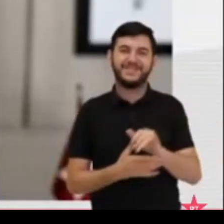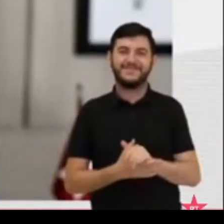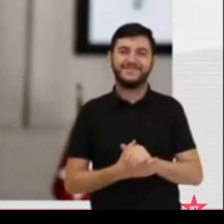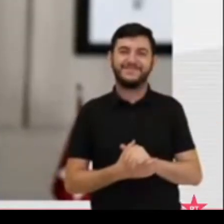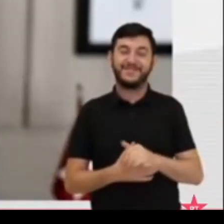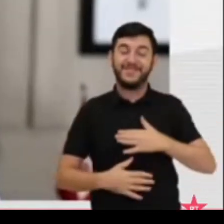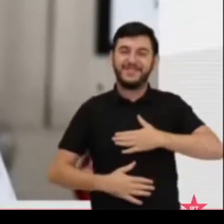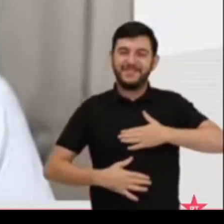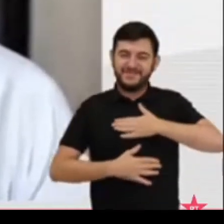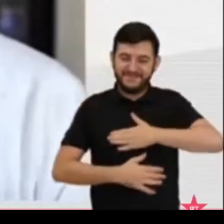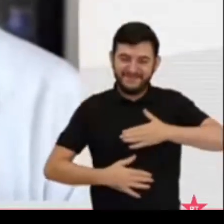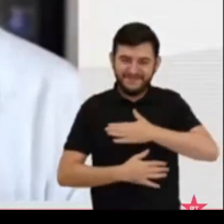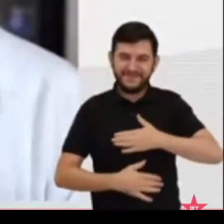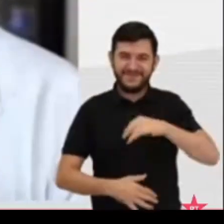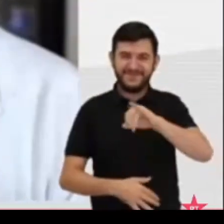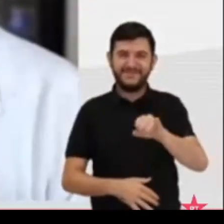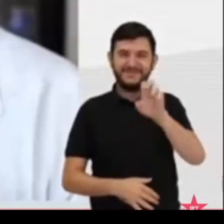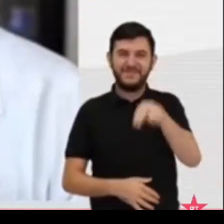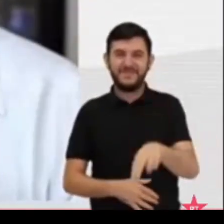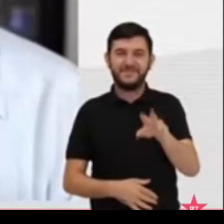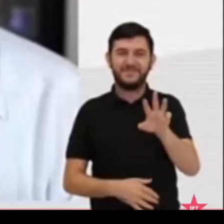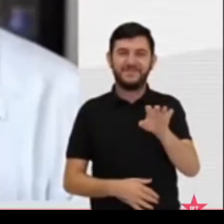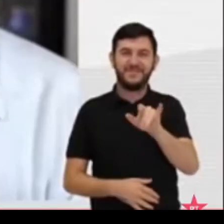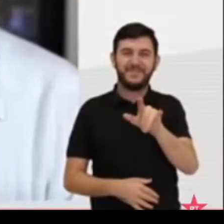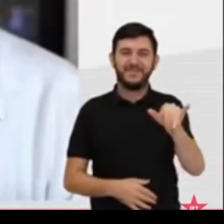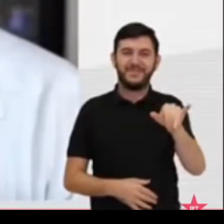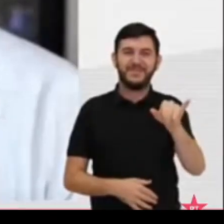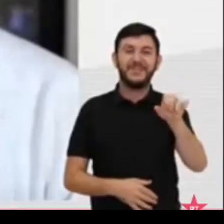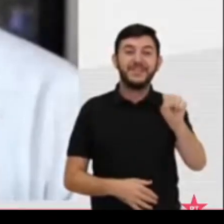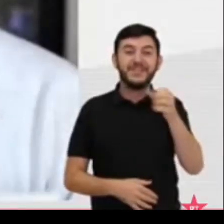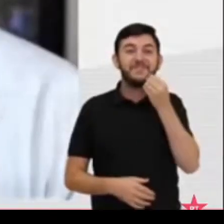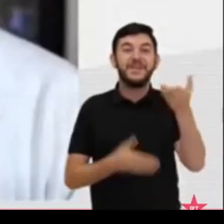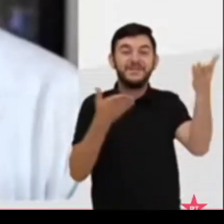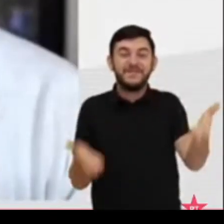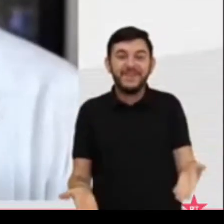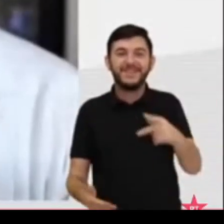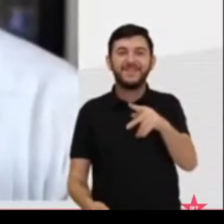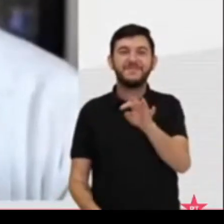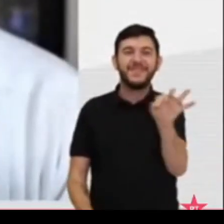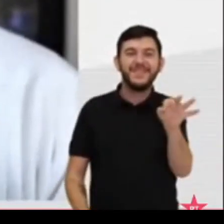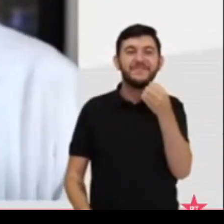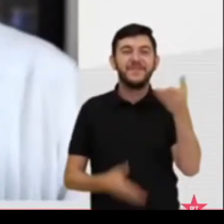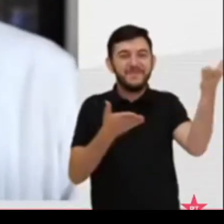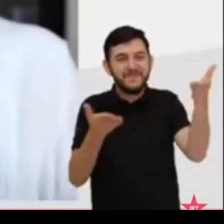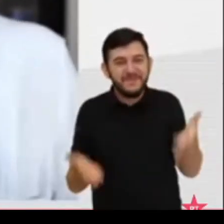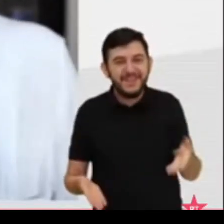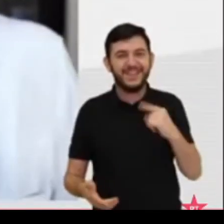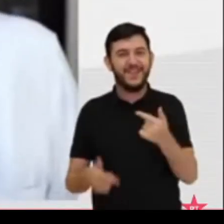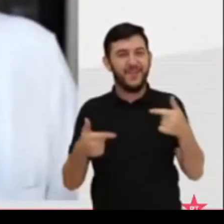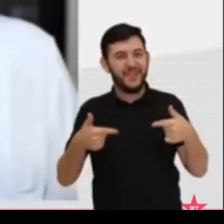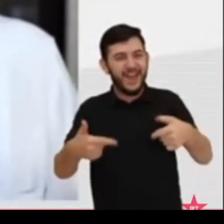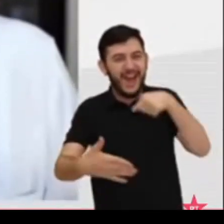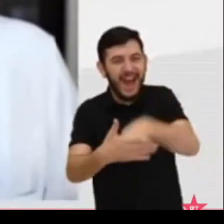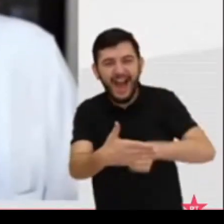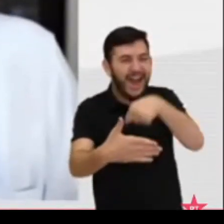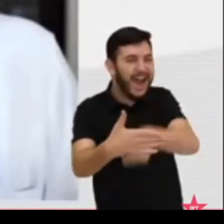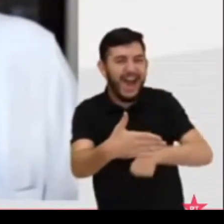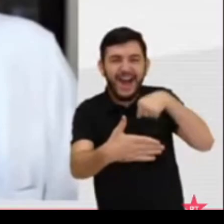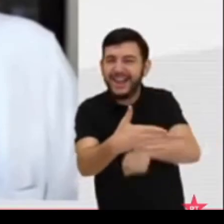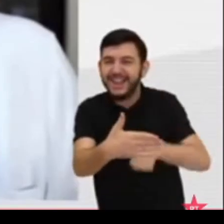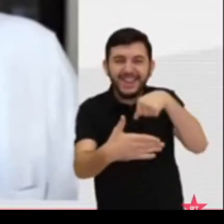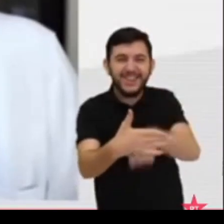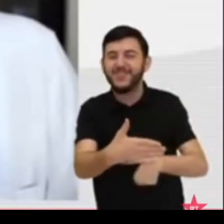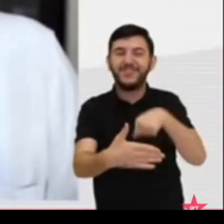bem-vindo ao PT, bem-vindo à nossa luta, bem-vindo à nossa causa que já é a sua